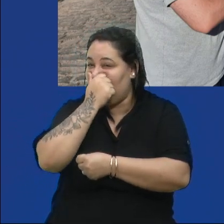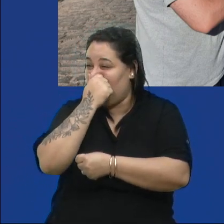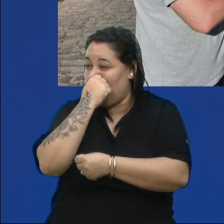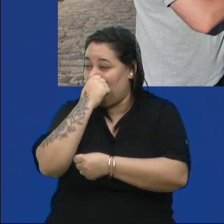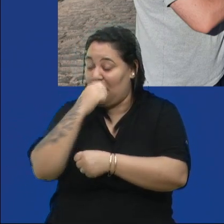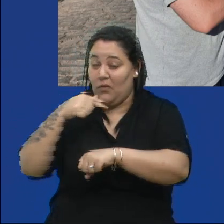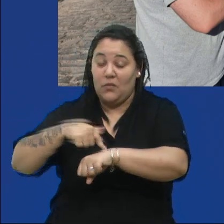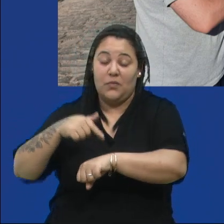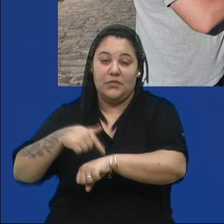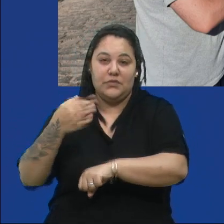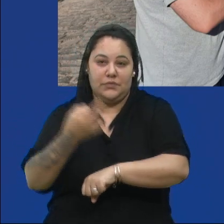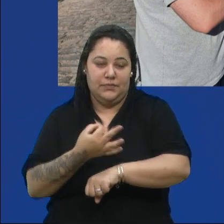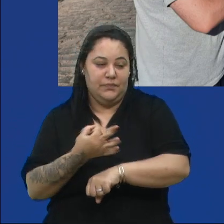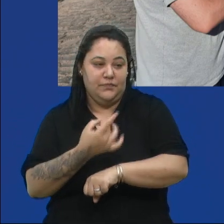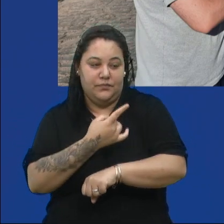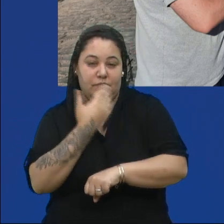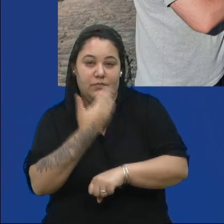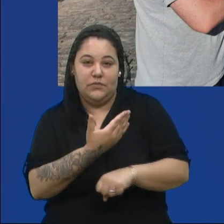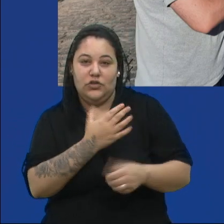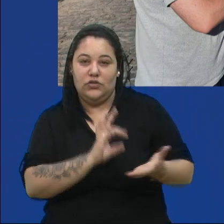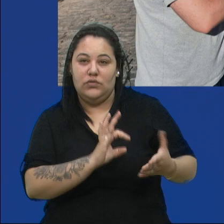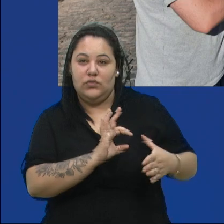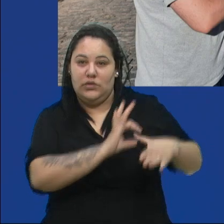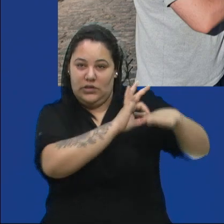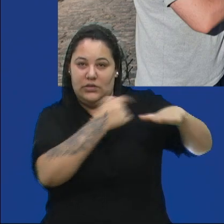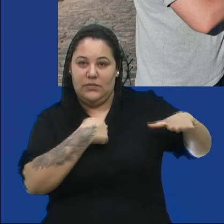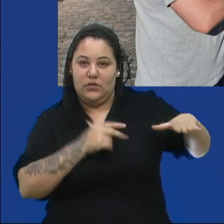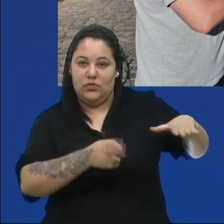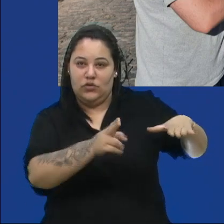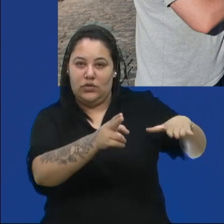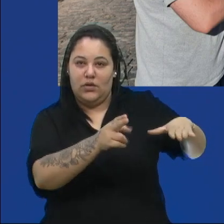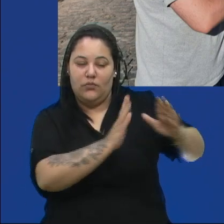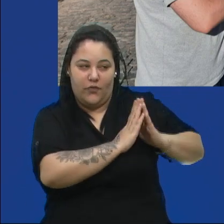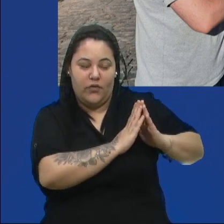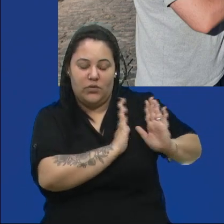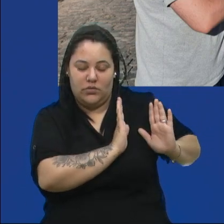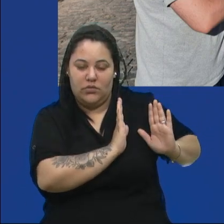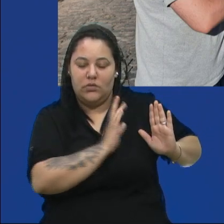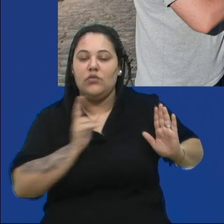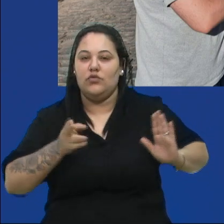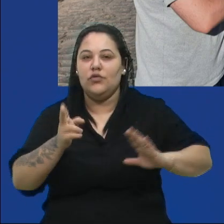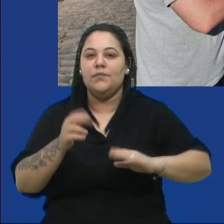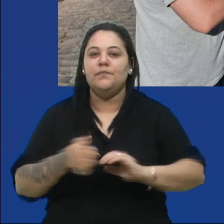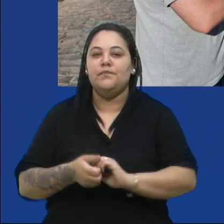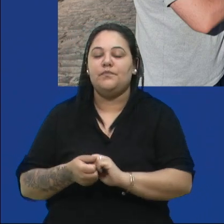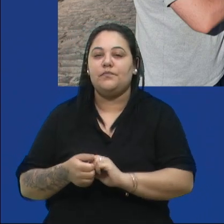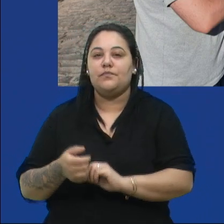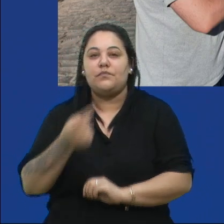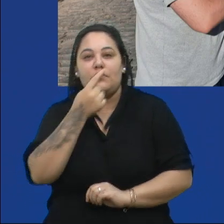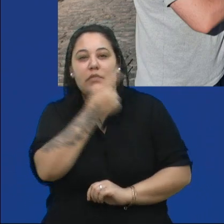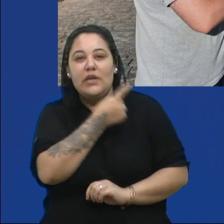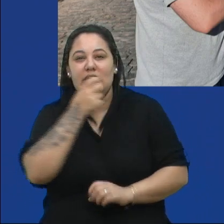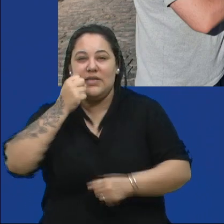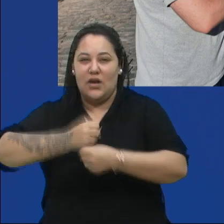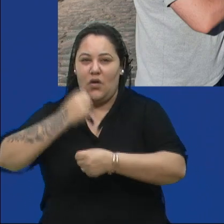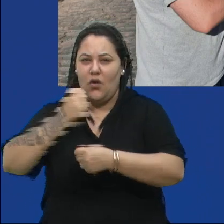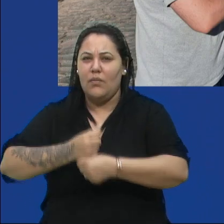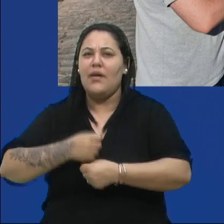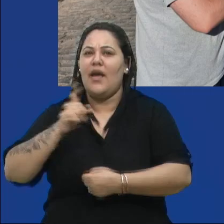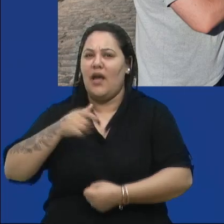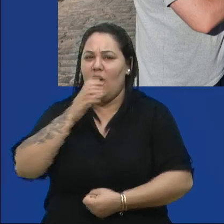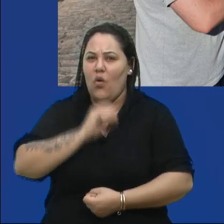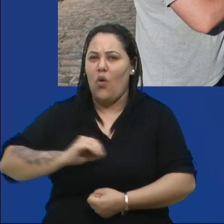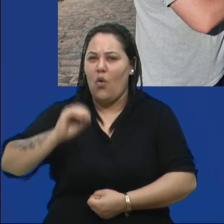oportuno, uma declaração para continuar. Segue a declaração de líder, Lucas e eu. Esta obra é uma obra grandiosa, estão feitos,